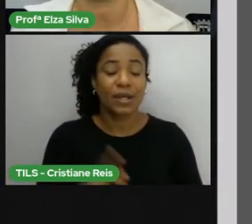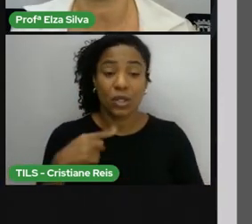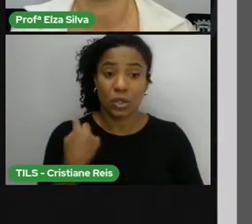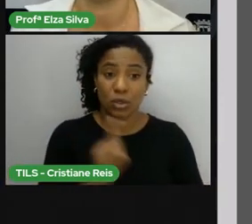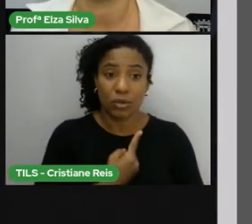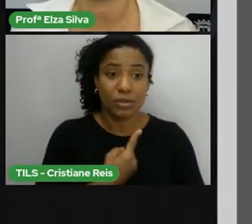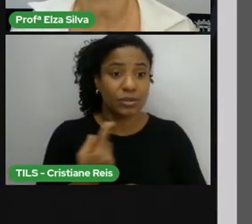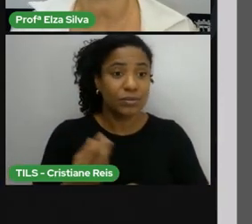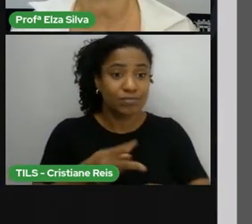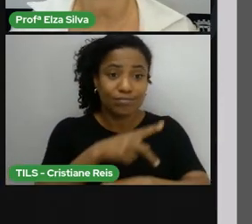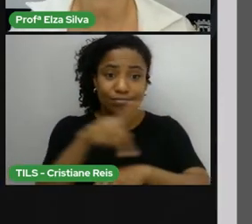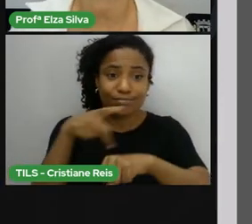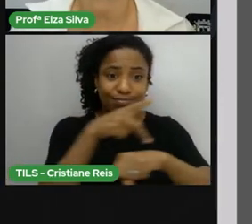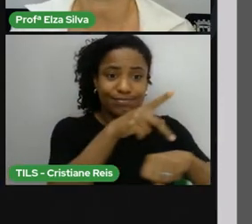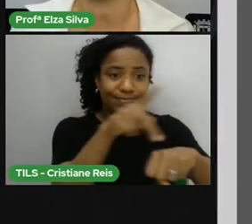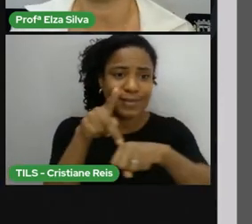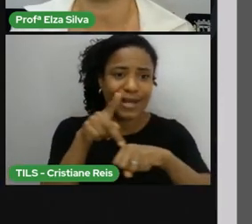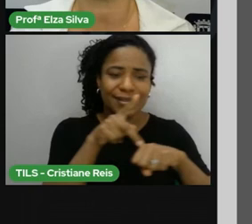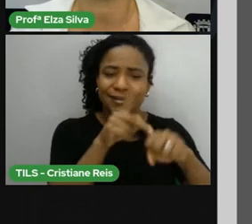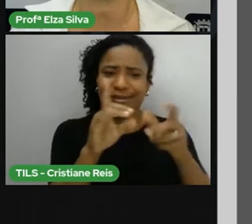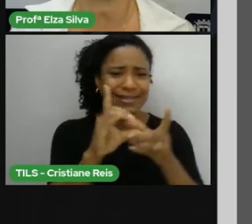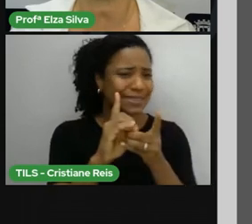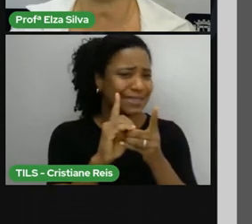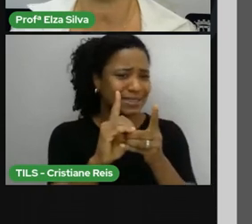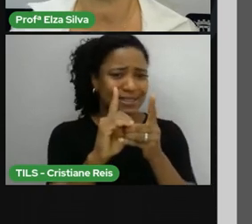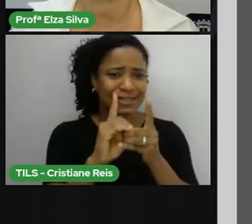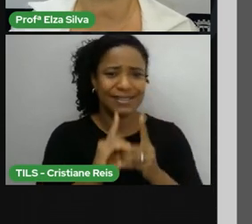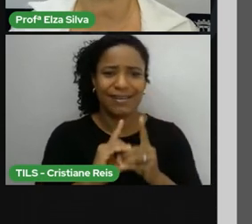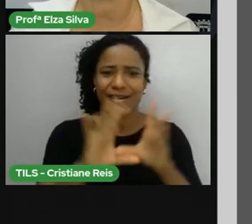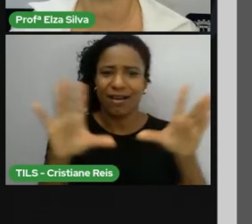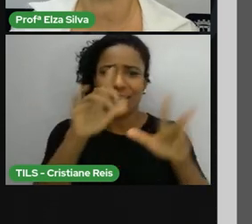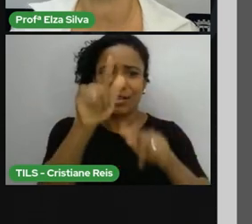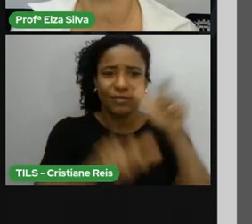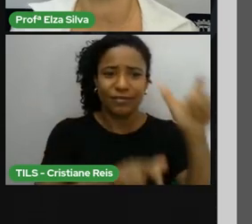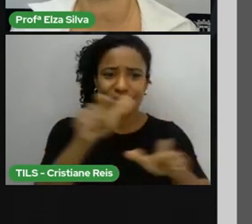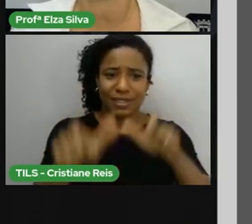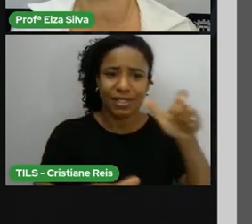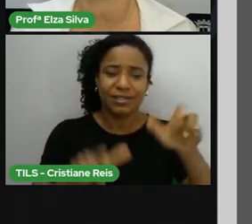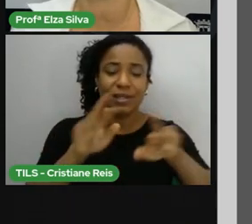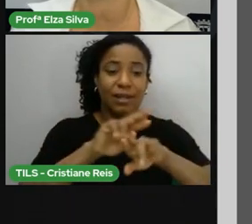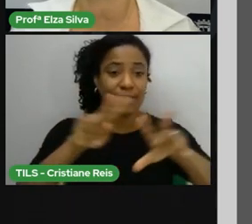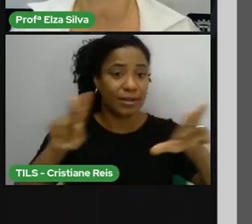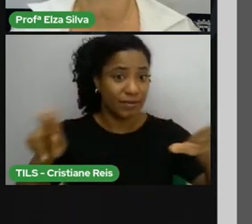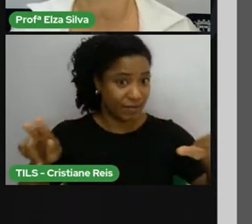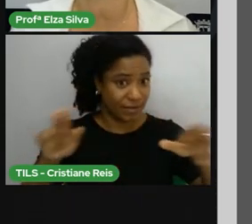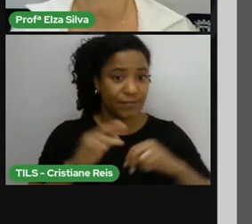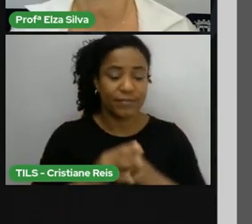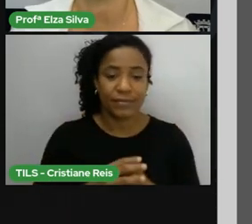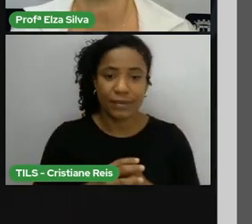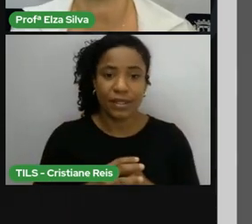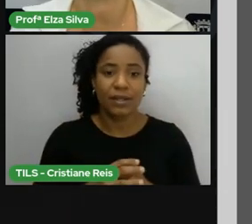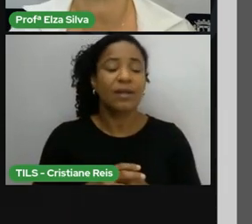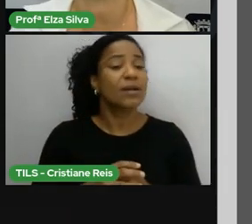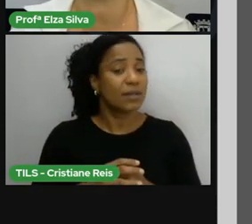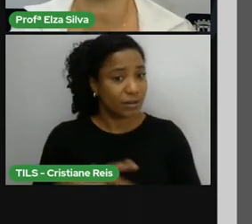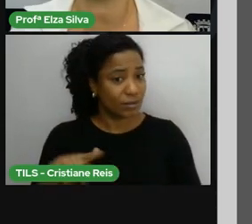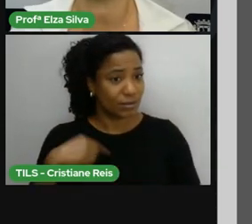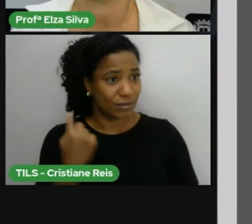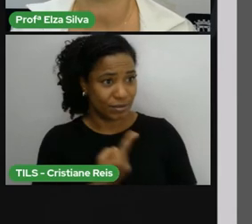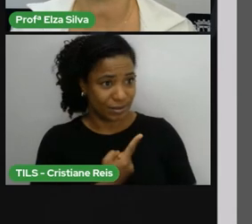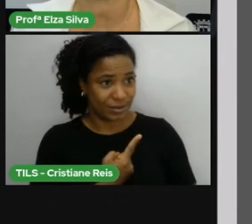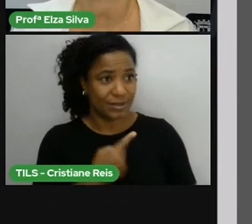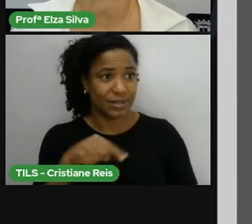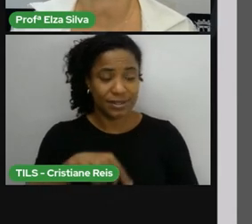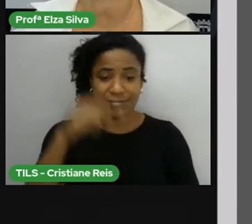democrático repleto de diversidade. Na perspectiva que o povo brasileiro se veja como atuante da cidadania